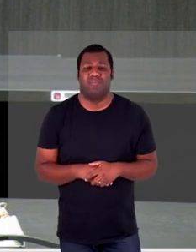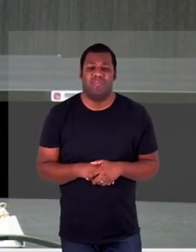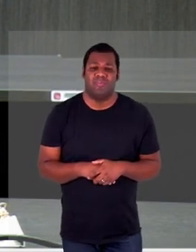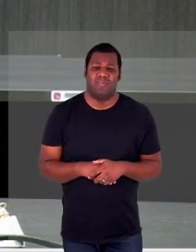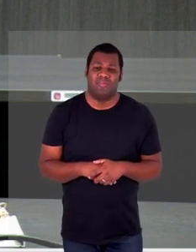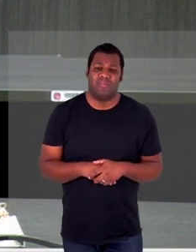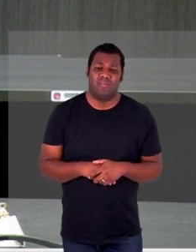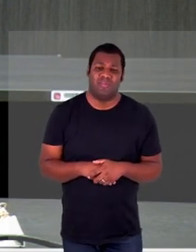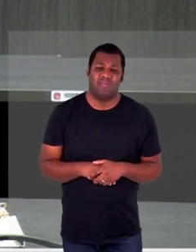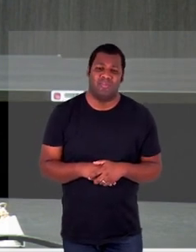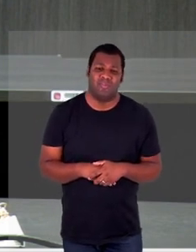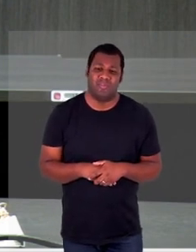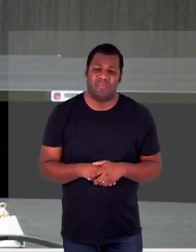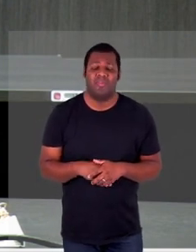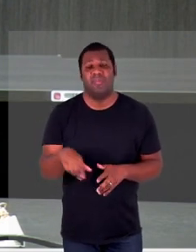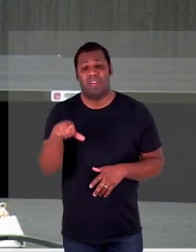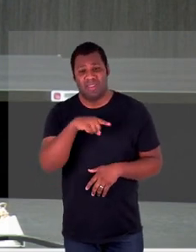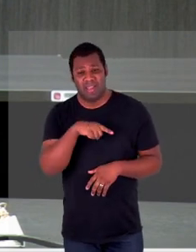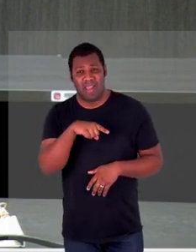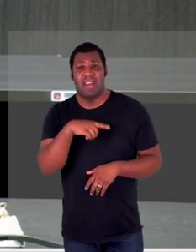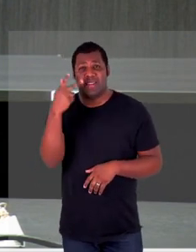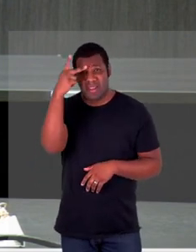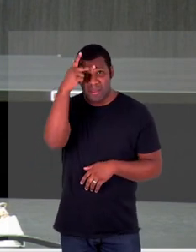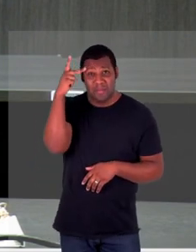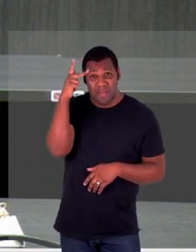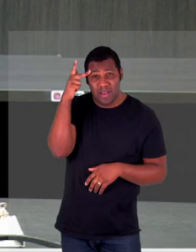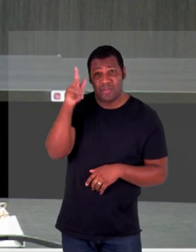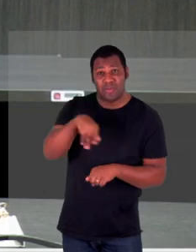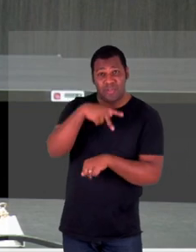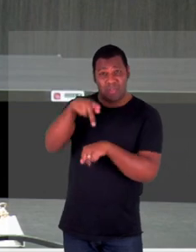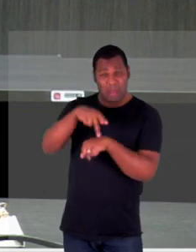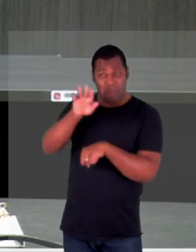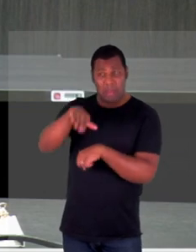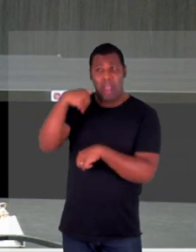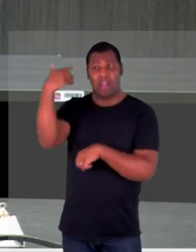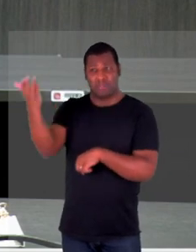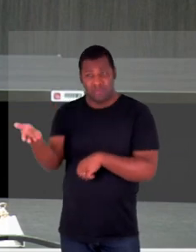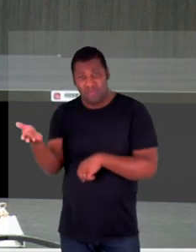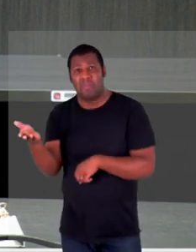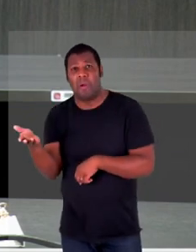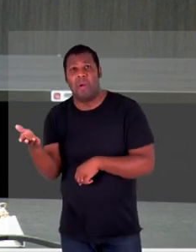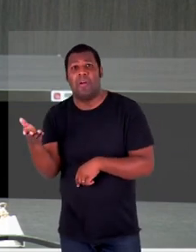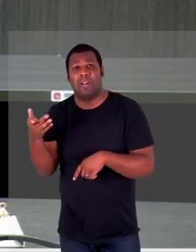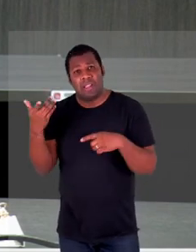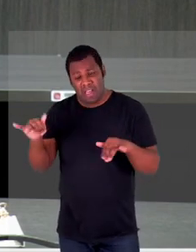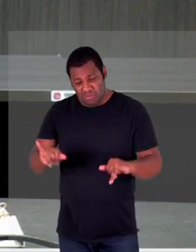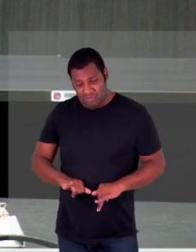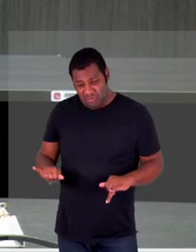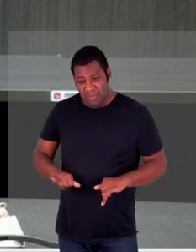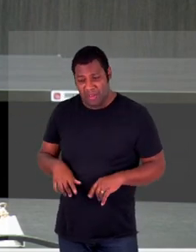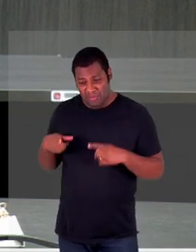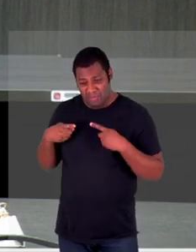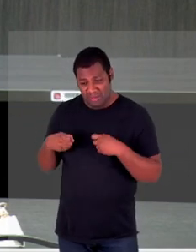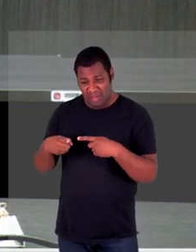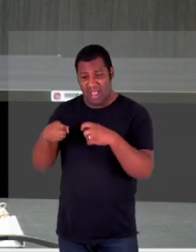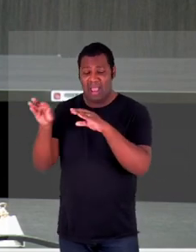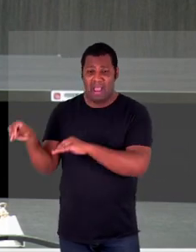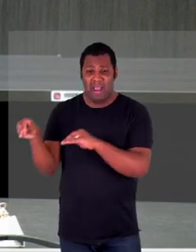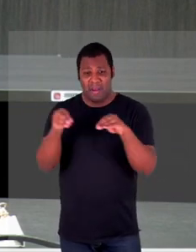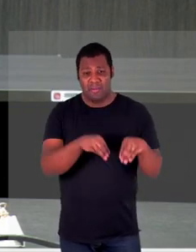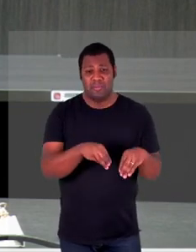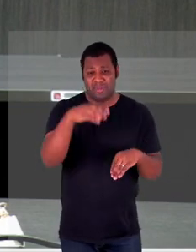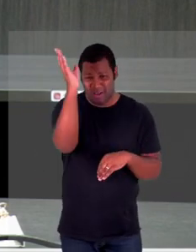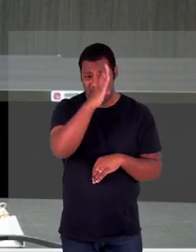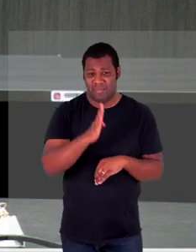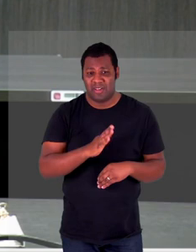em algum momento refugiados, parentes de pessoas que estão nessas localidades de guerra.